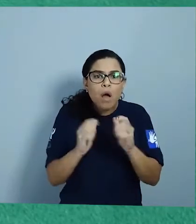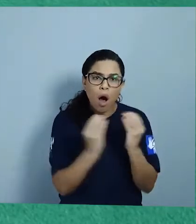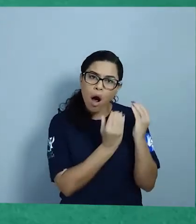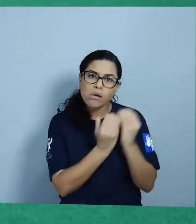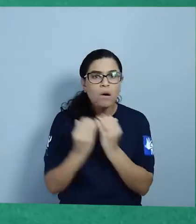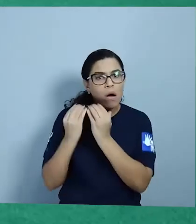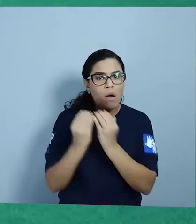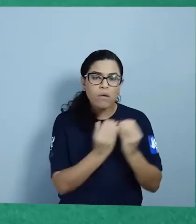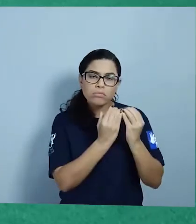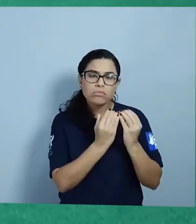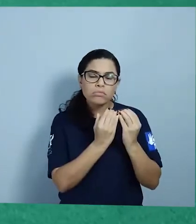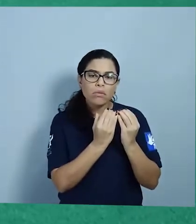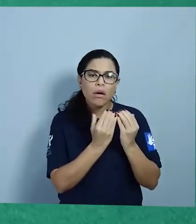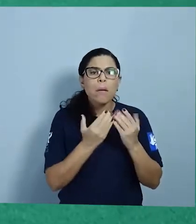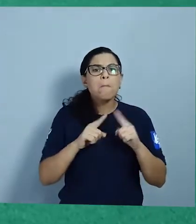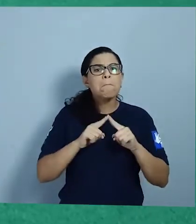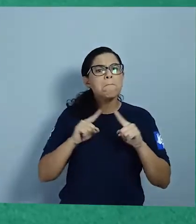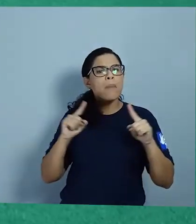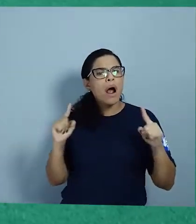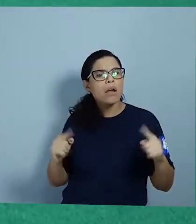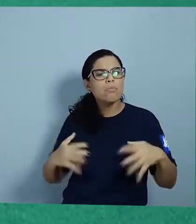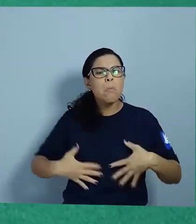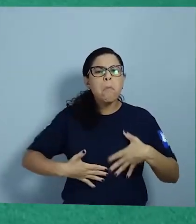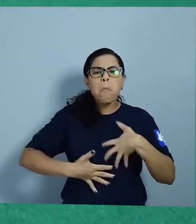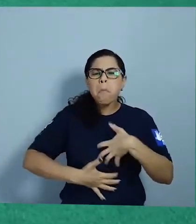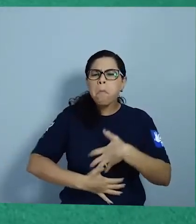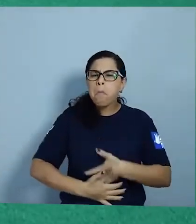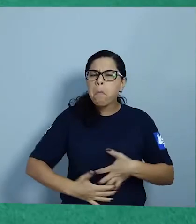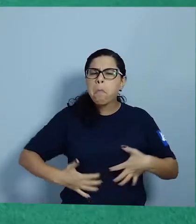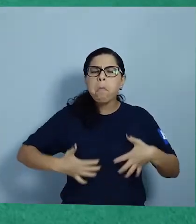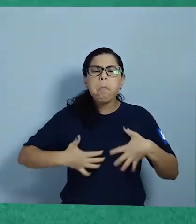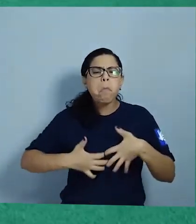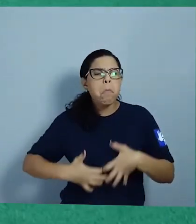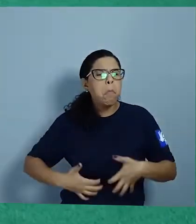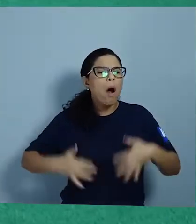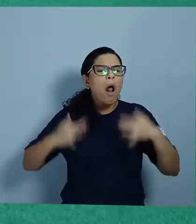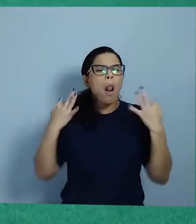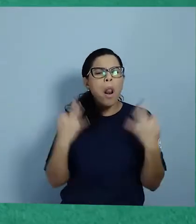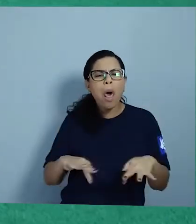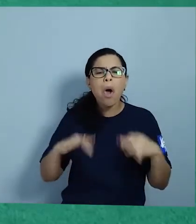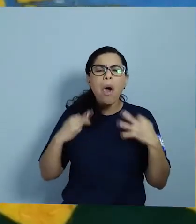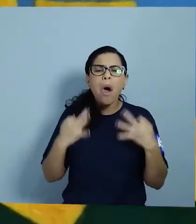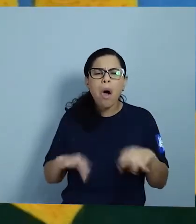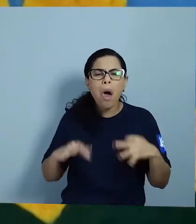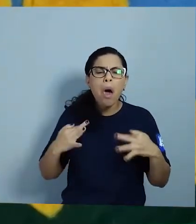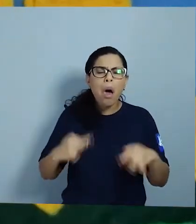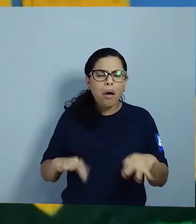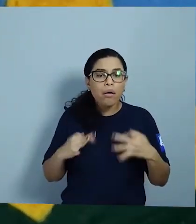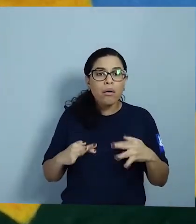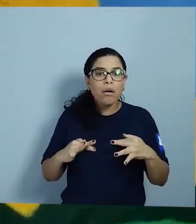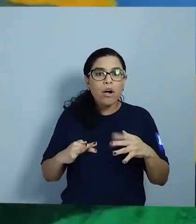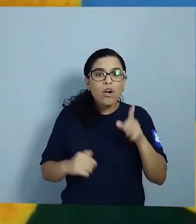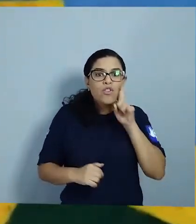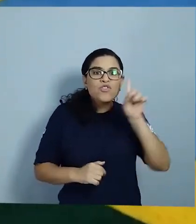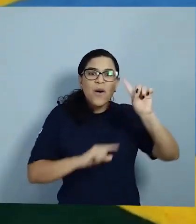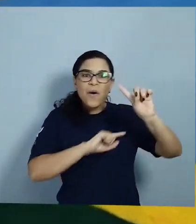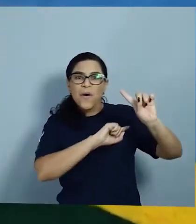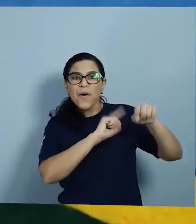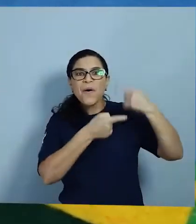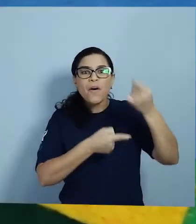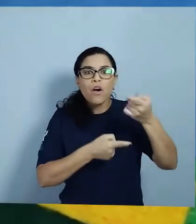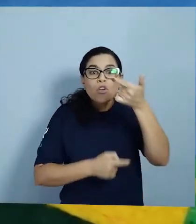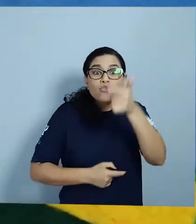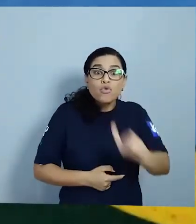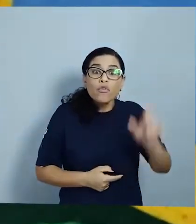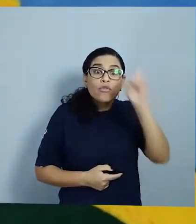Nessa noite A lagarta teve uma baita dor de barriga No dia seguinte